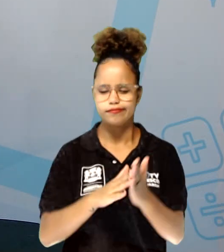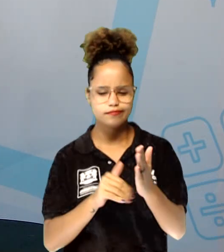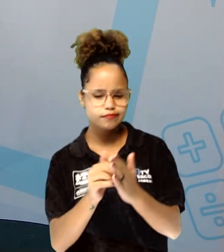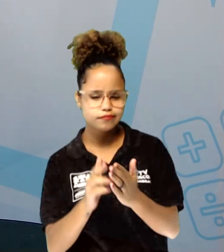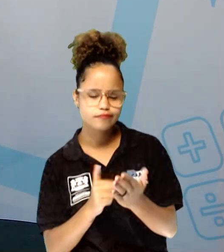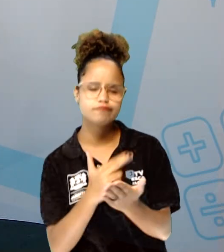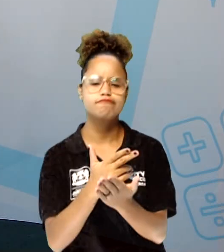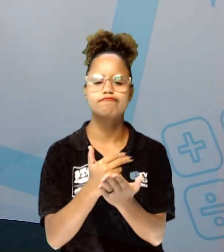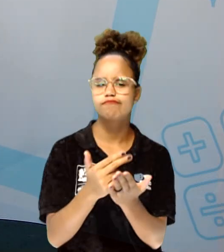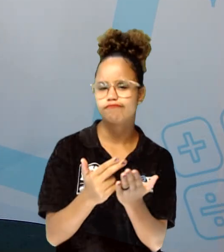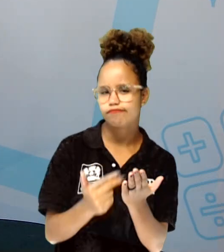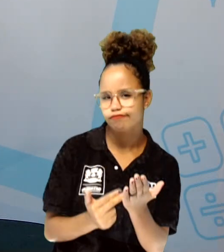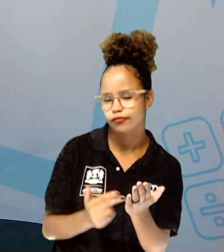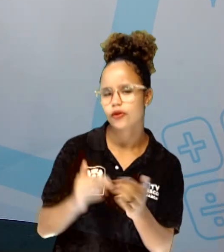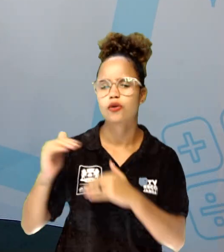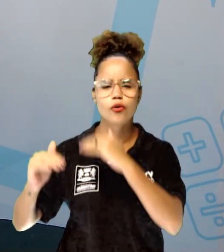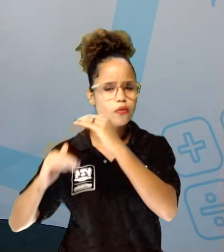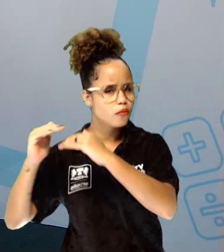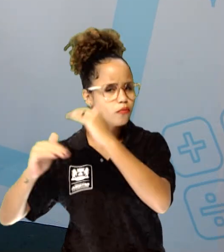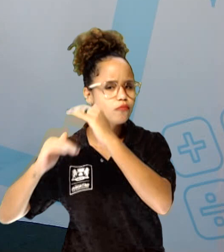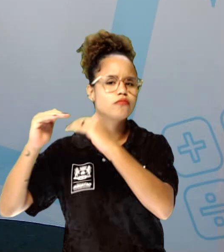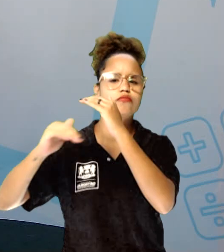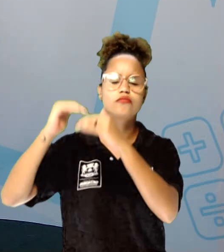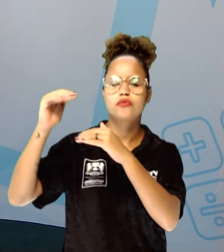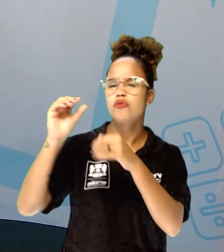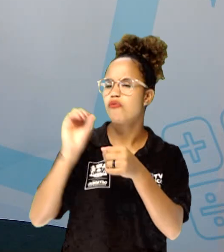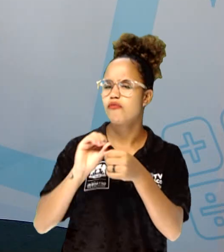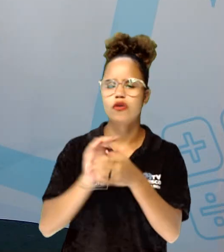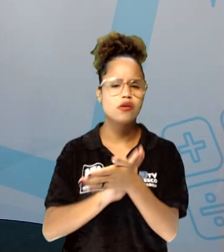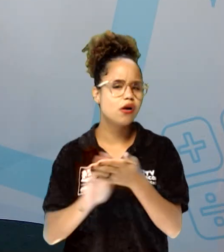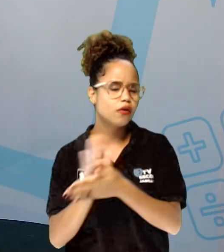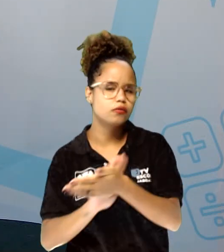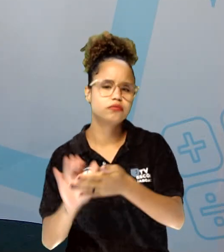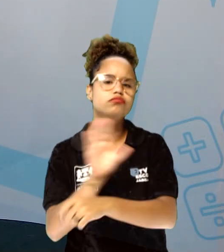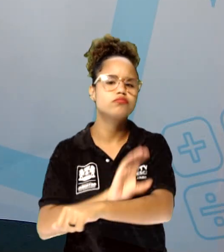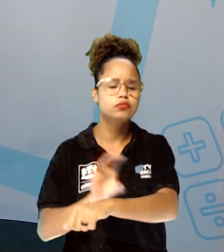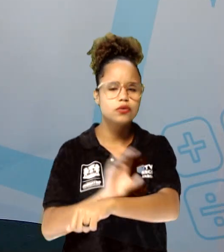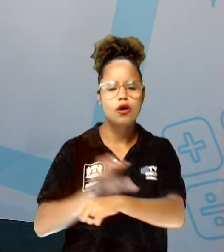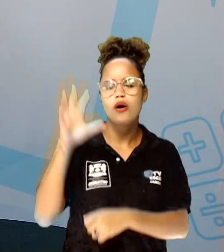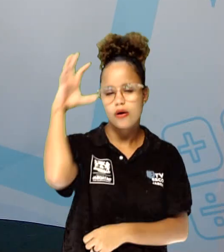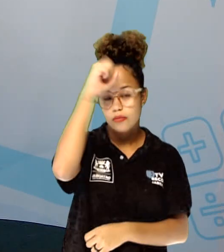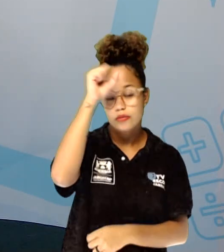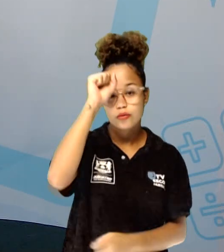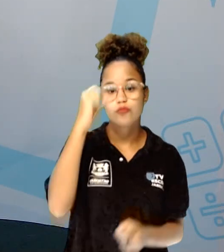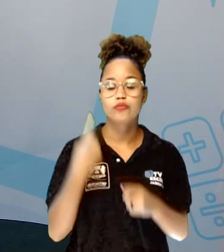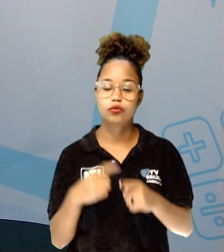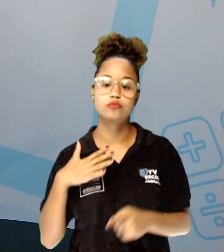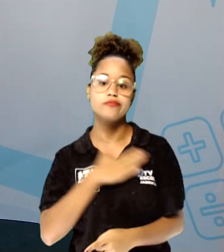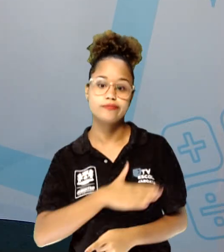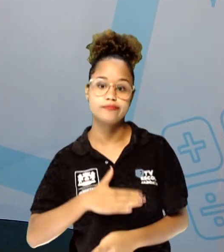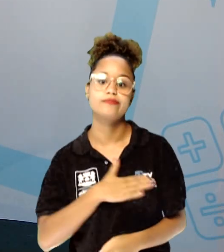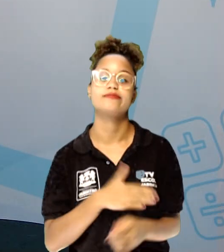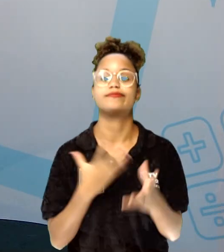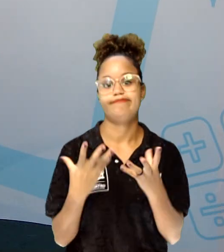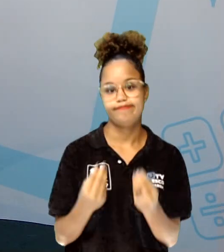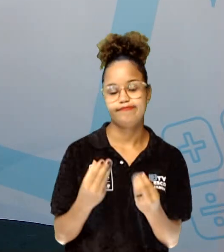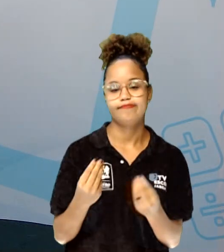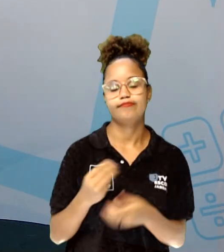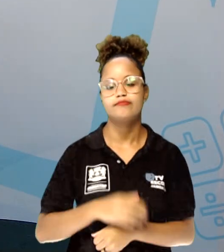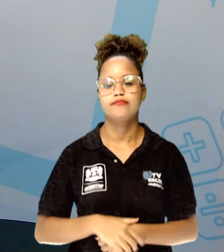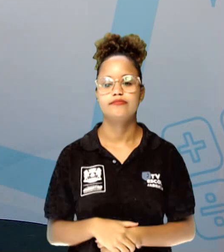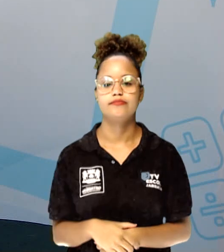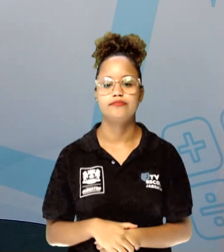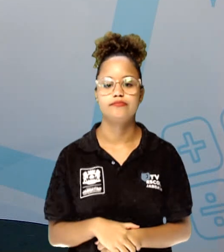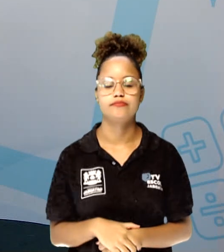E ele mesmo foi desenvolvendo sem frequentar nenhum curso. Aprendeu porque ele gostava muito de pintar. E